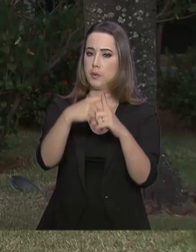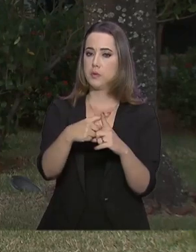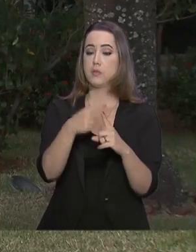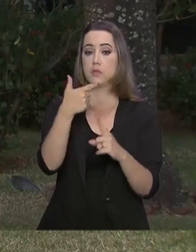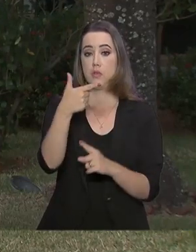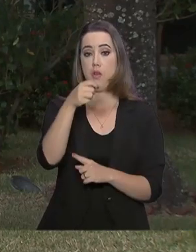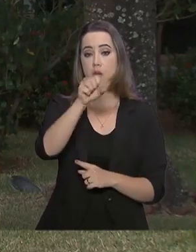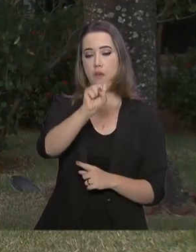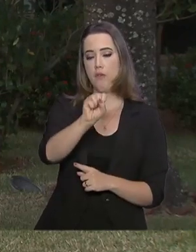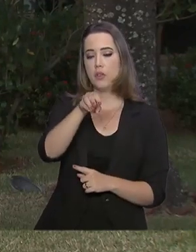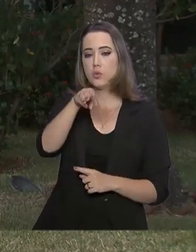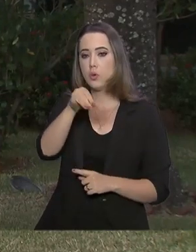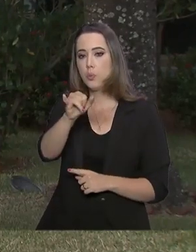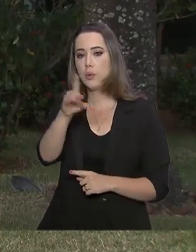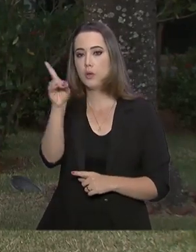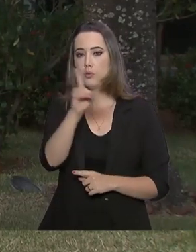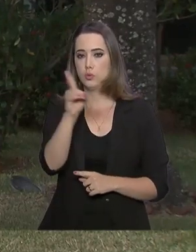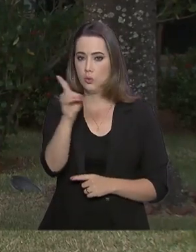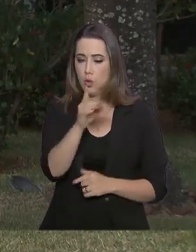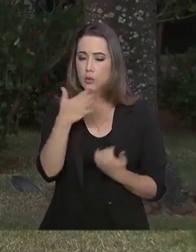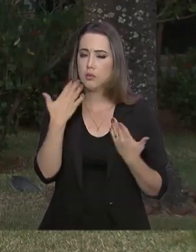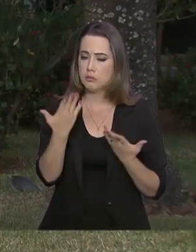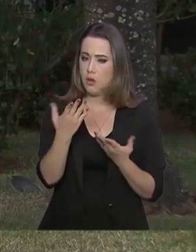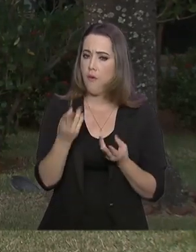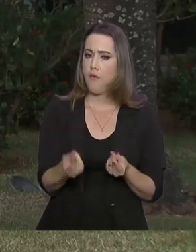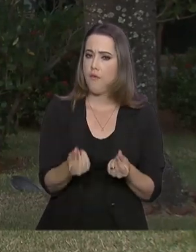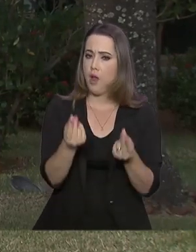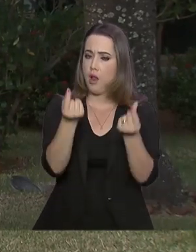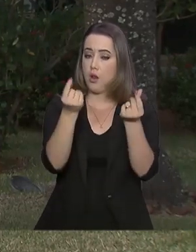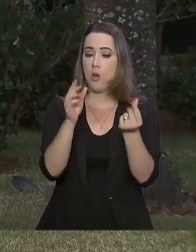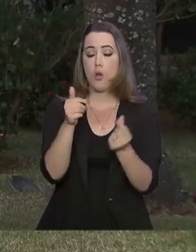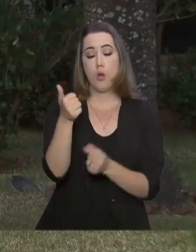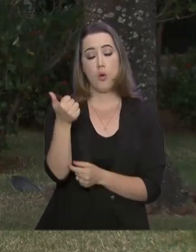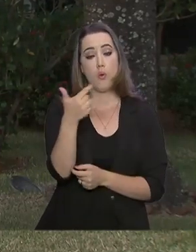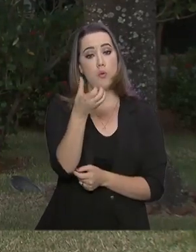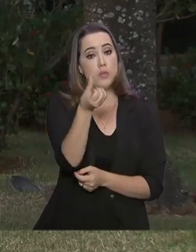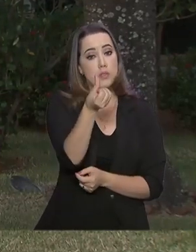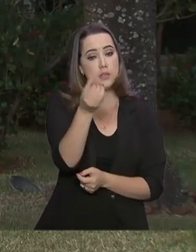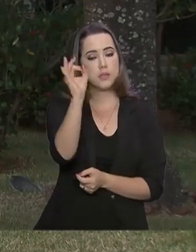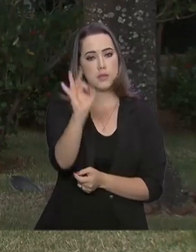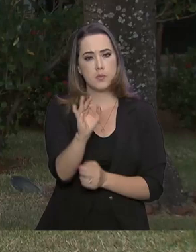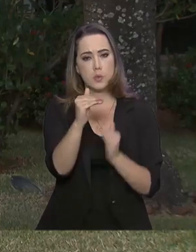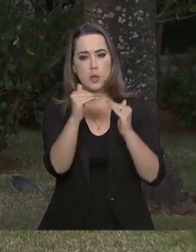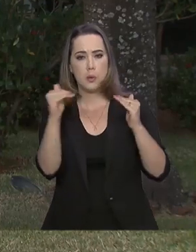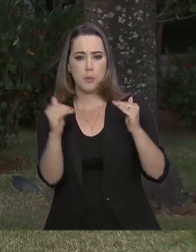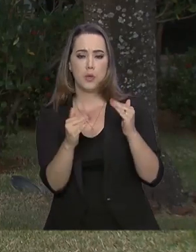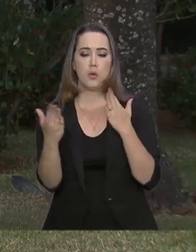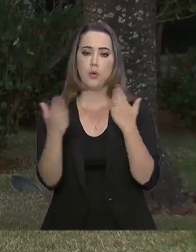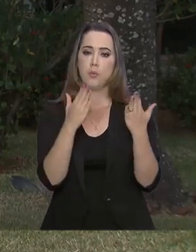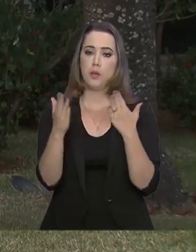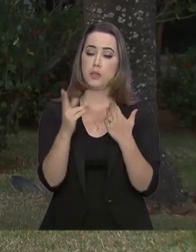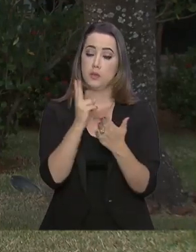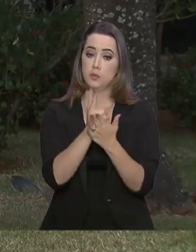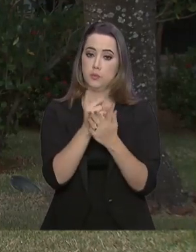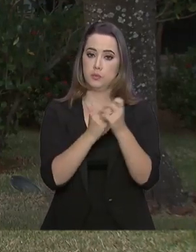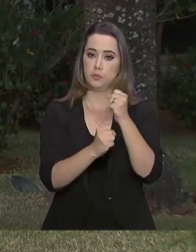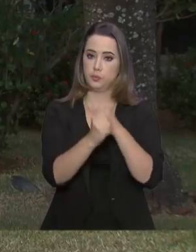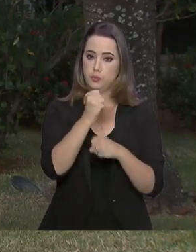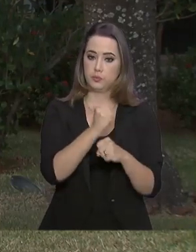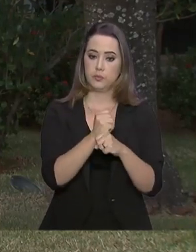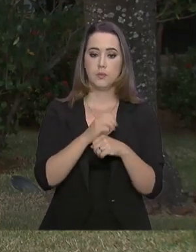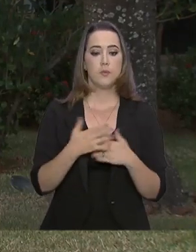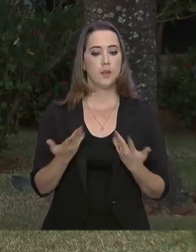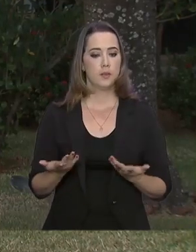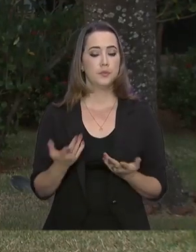28 bilhões de dólares, valor 16% menor que o alcançado no mesmo período de 2018.